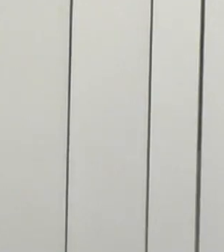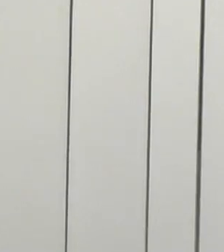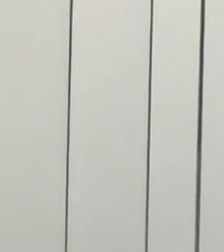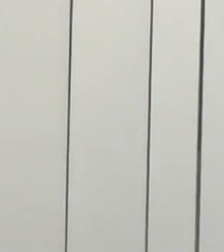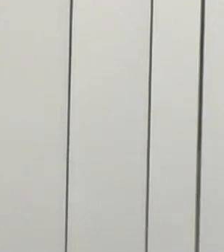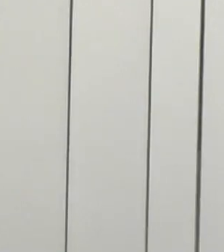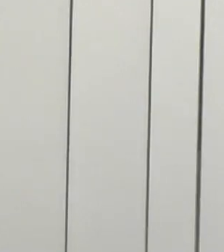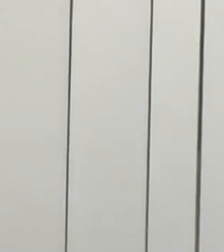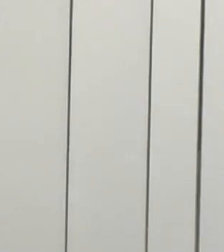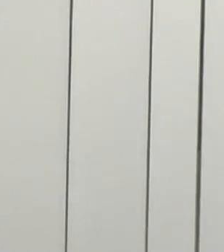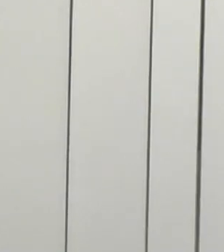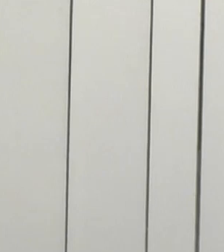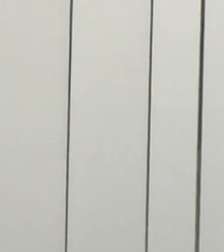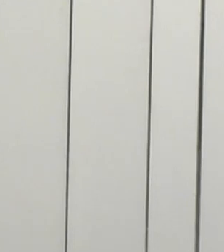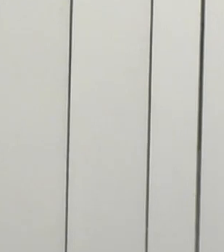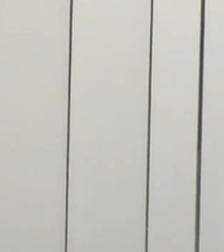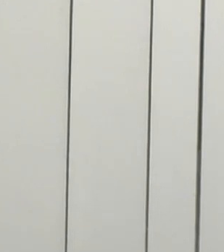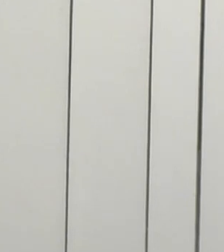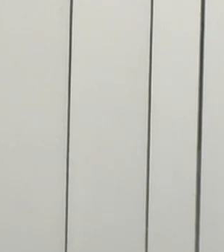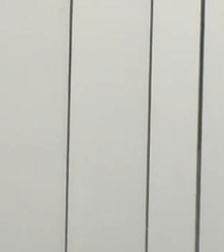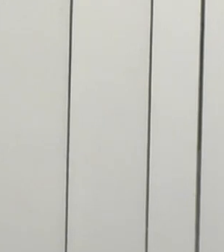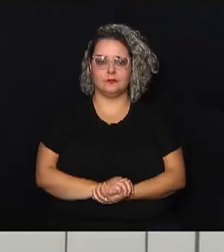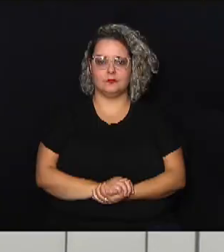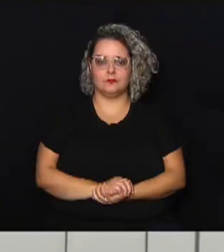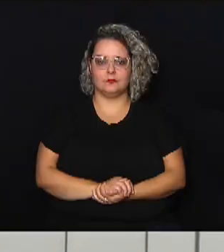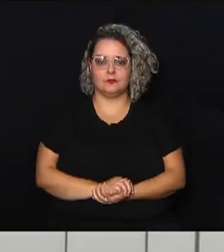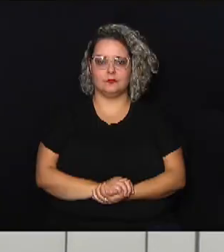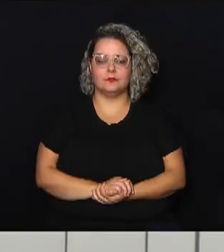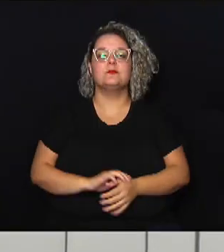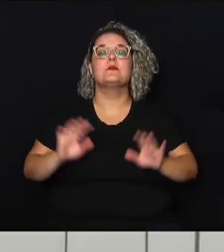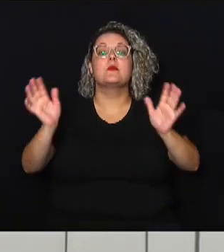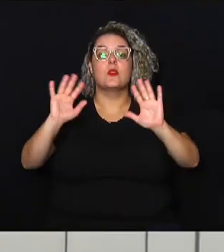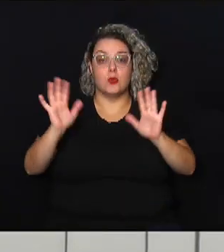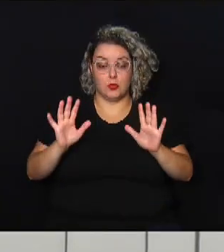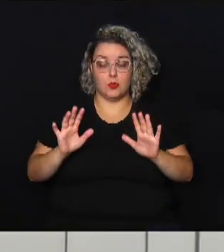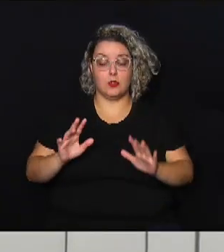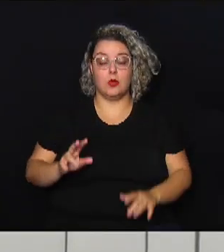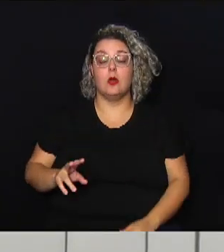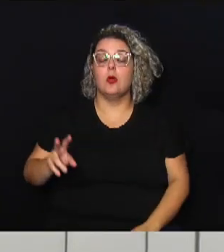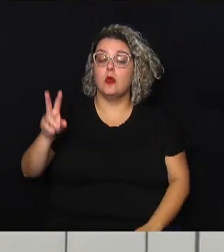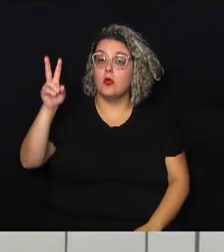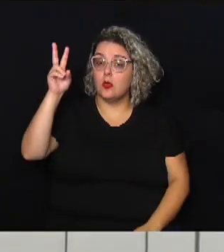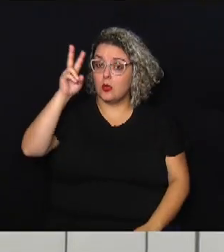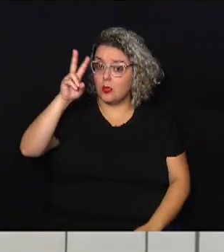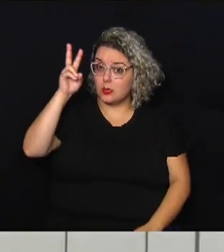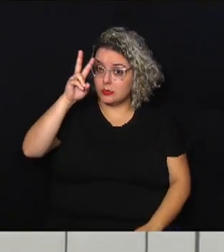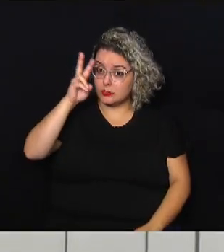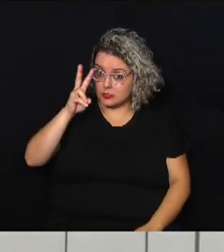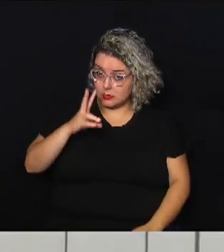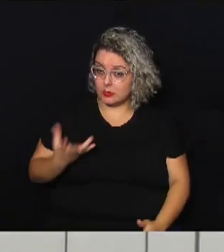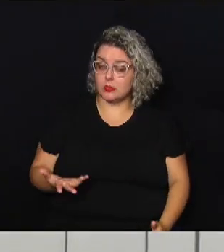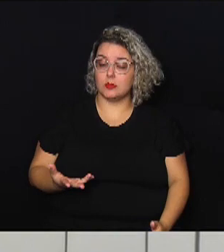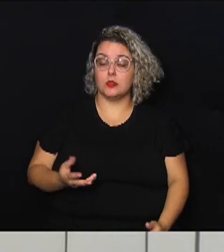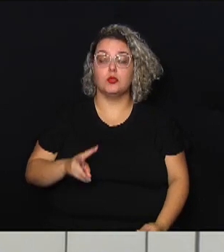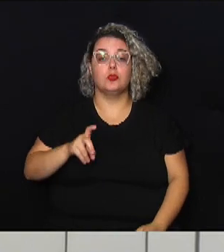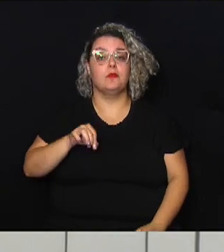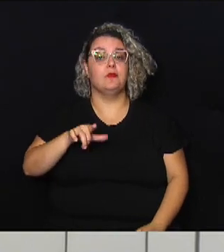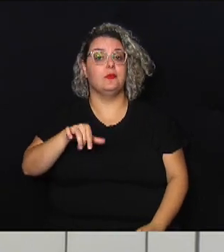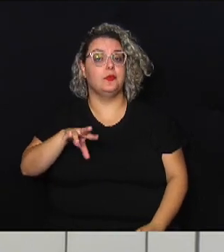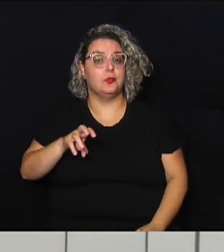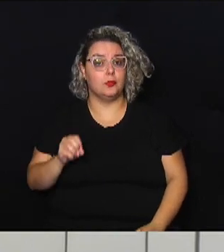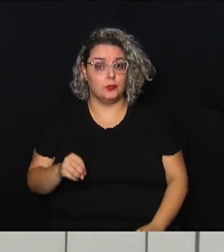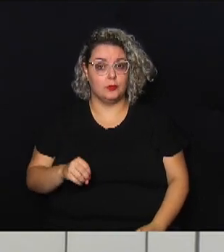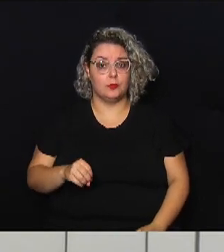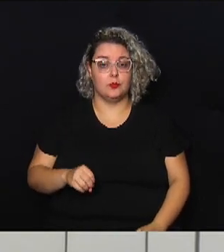Olá, o volume histórico de mais de 600 milímetros de chuvas registrado no último